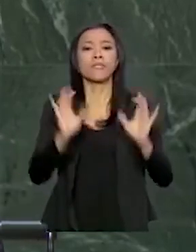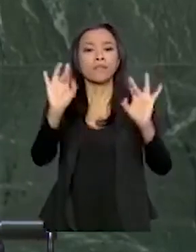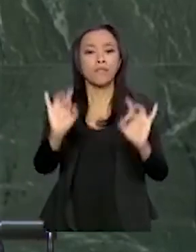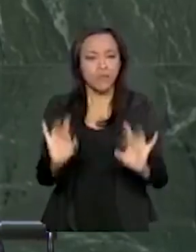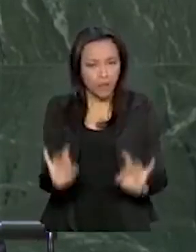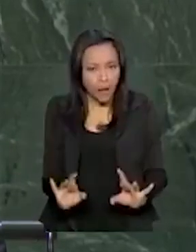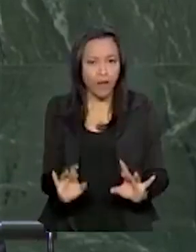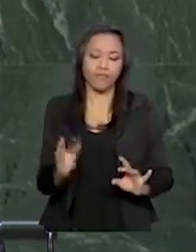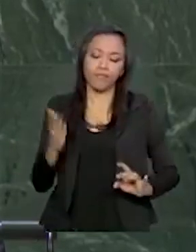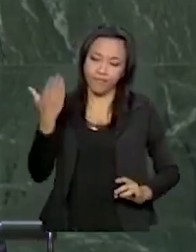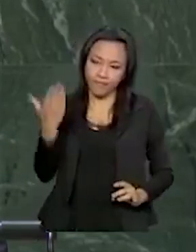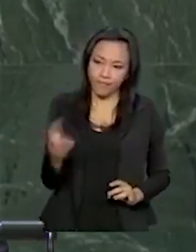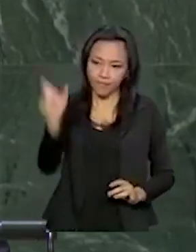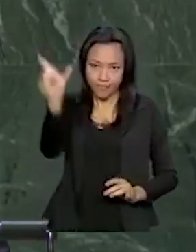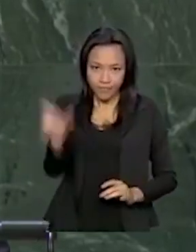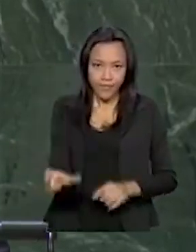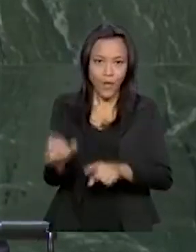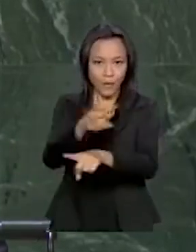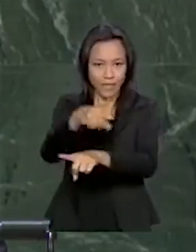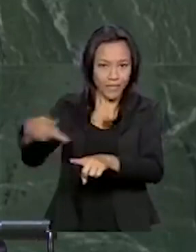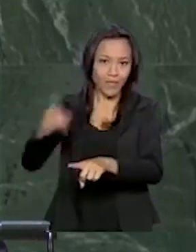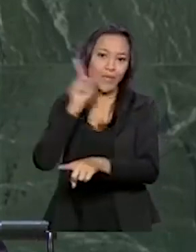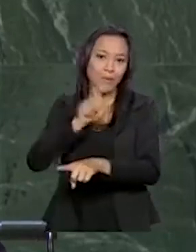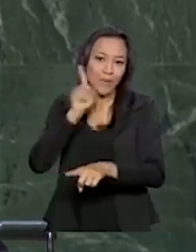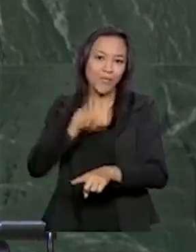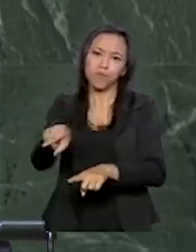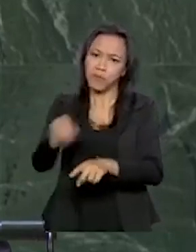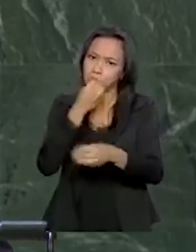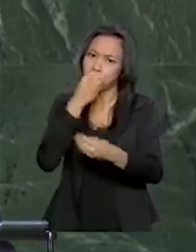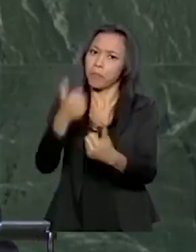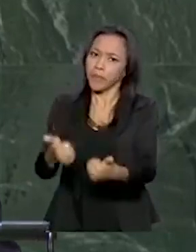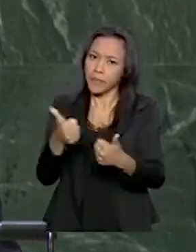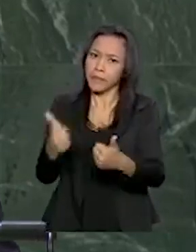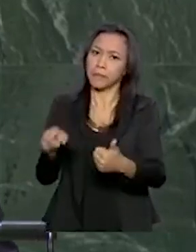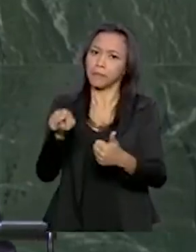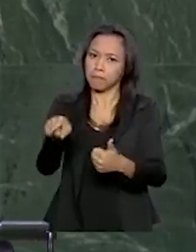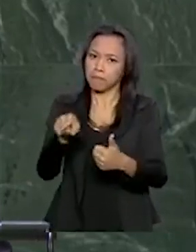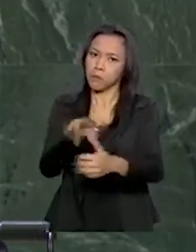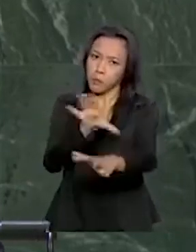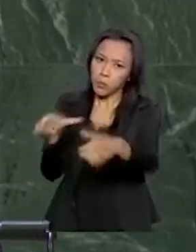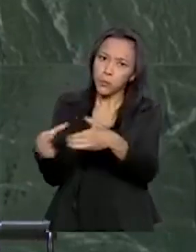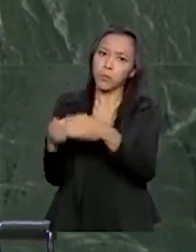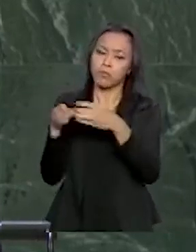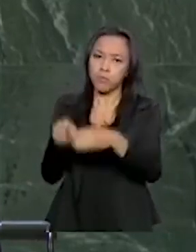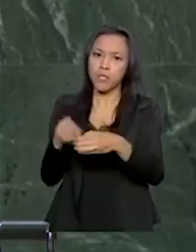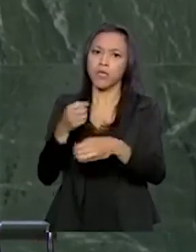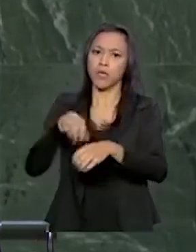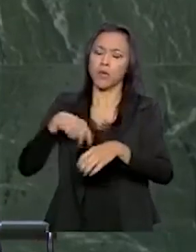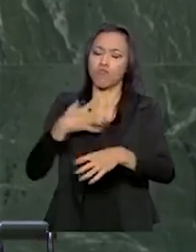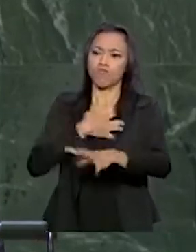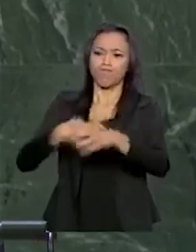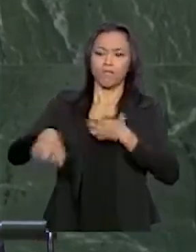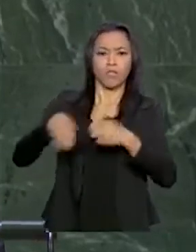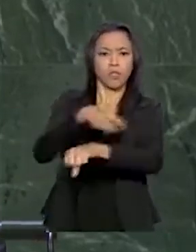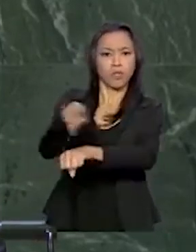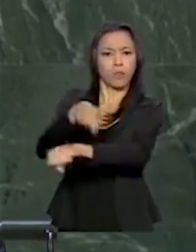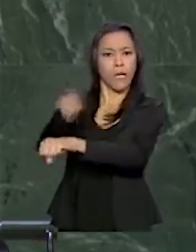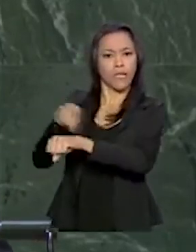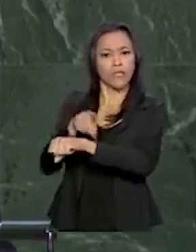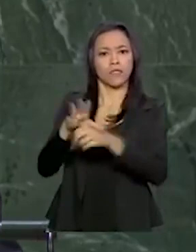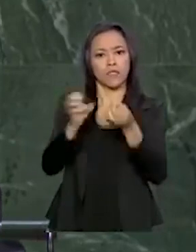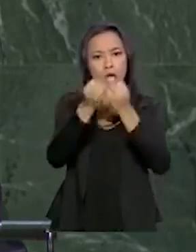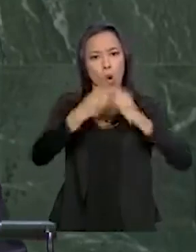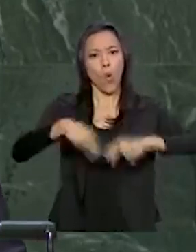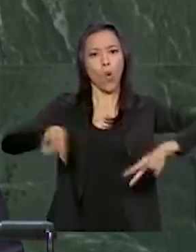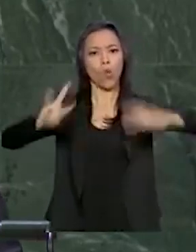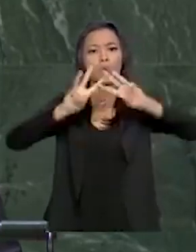presidente Donald Trump, que bem sintetizou o espírito que deve reinar entre os países da ONU. Respeito